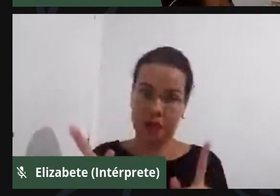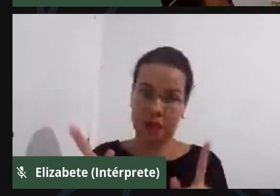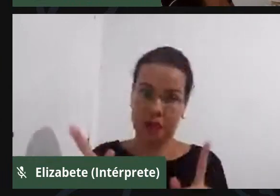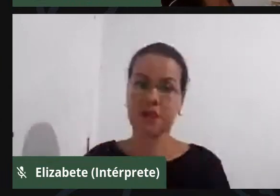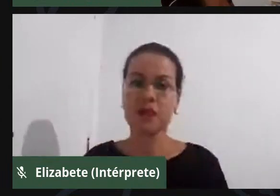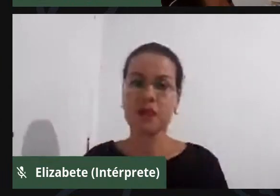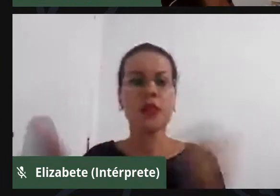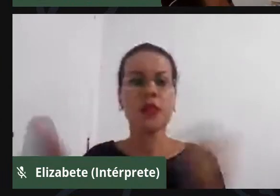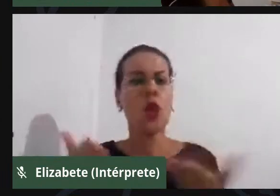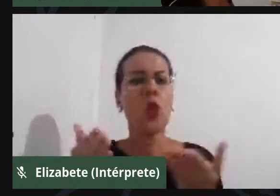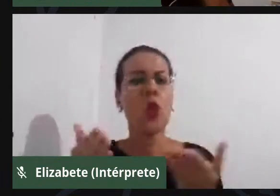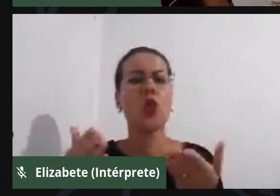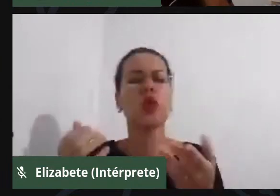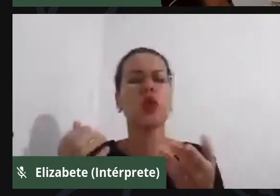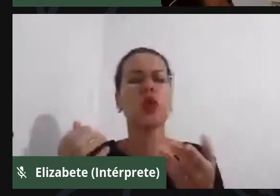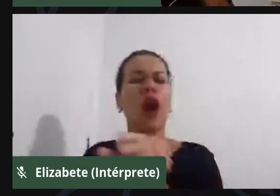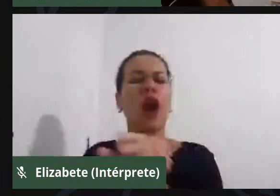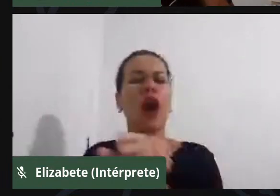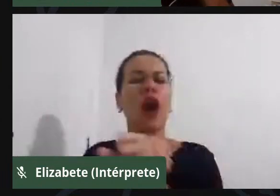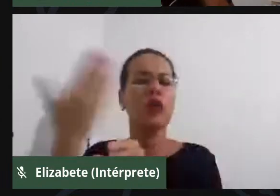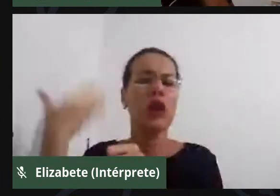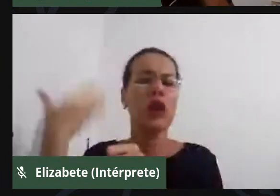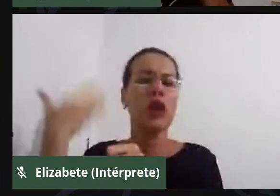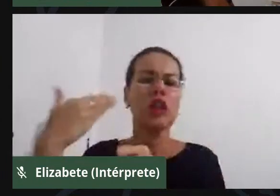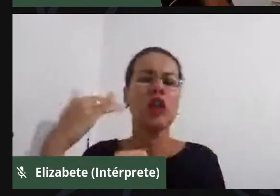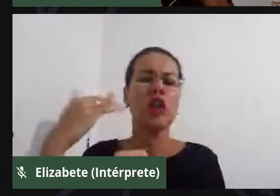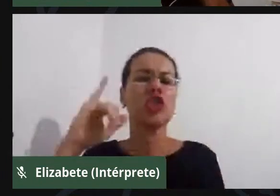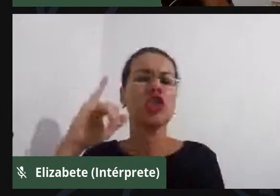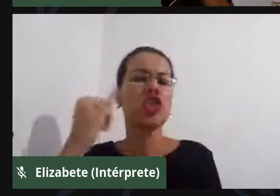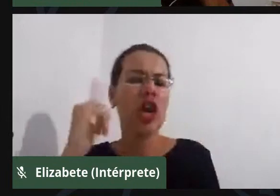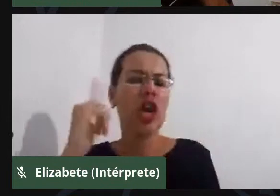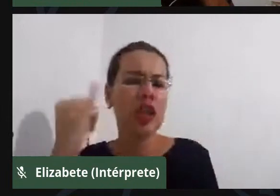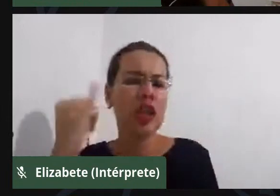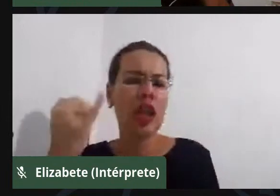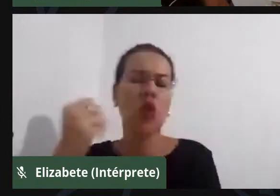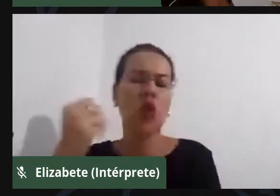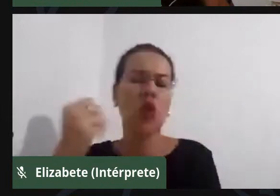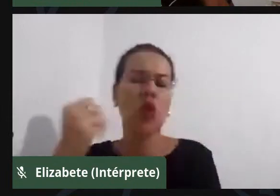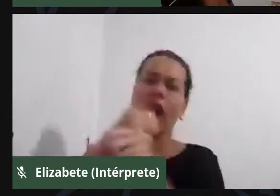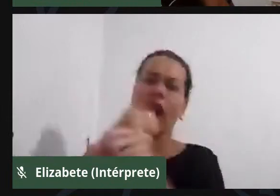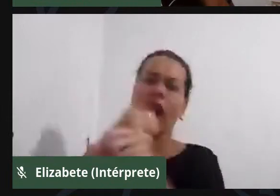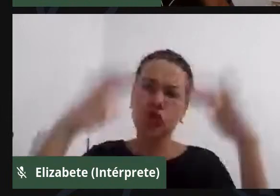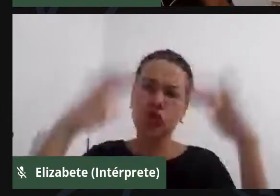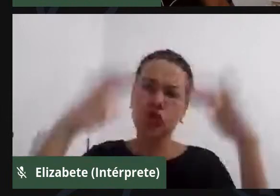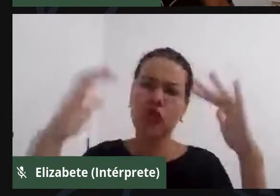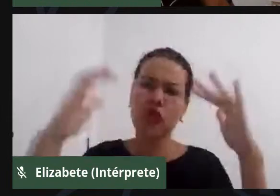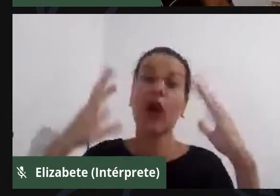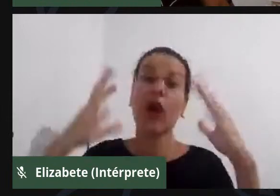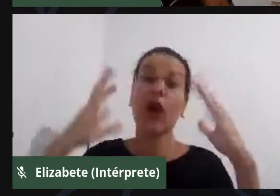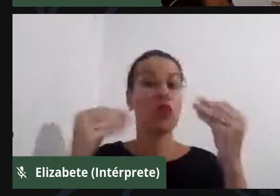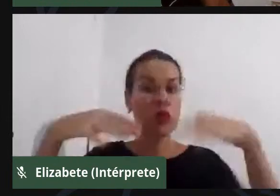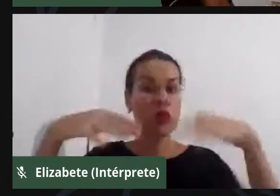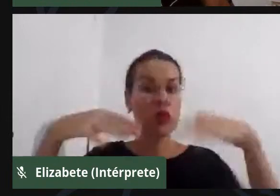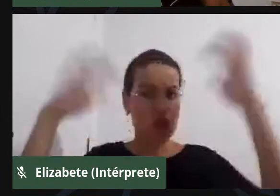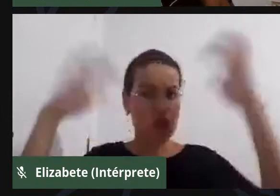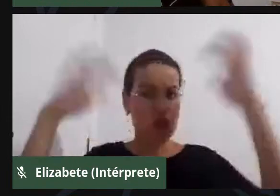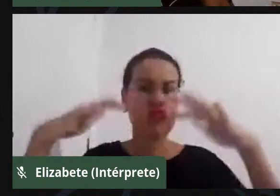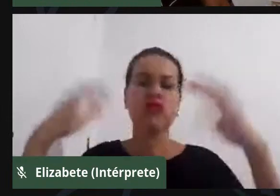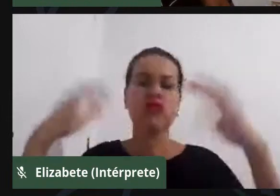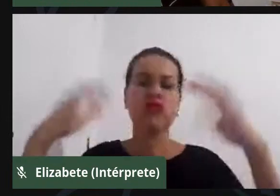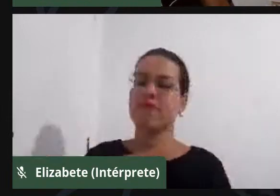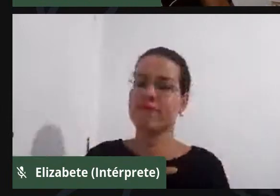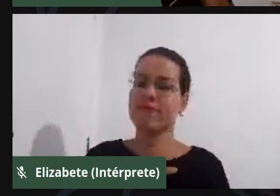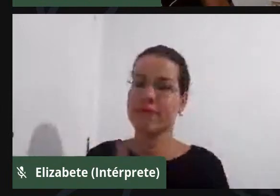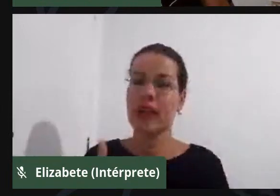janeiro foi um ano chuvoso, a gente conseguiu perceber uma quantidade boa de chuva, o Rio São